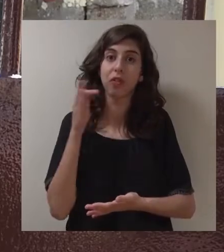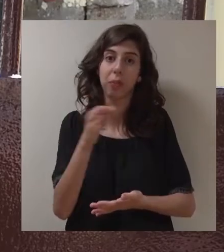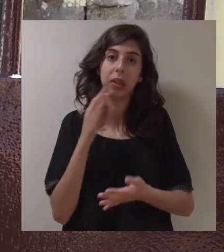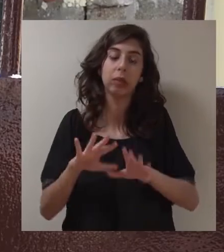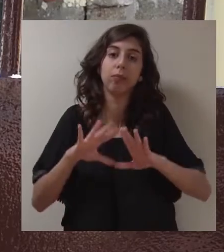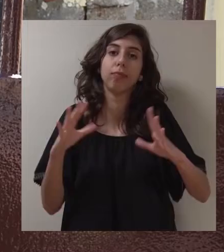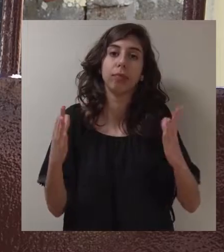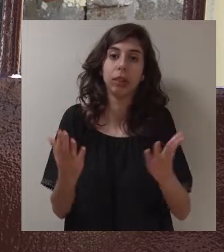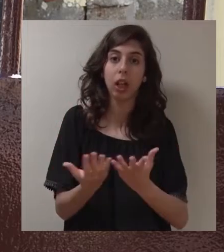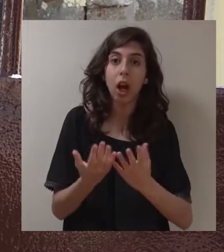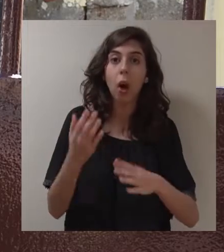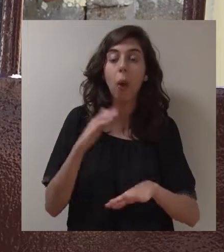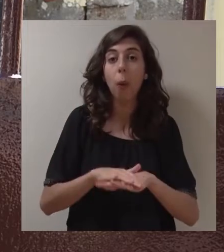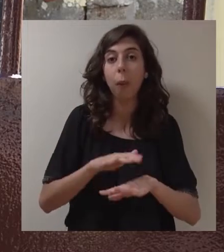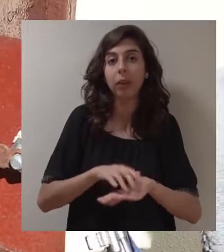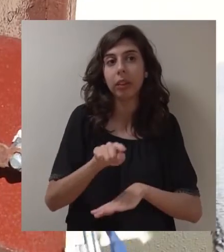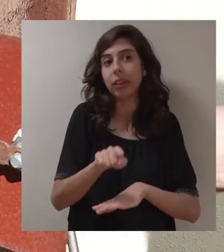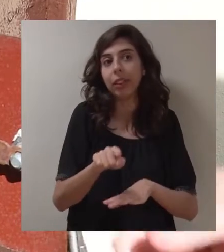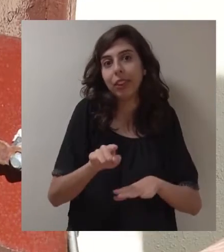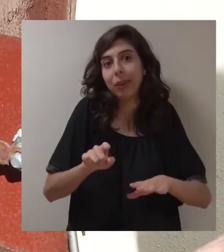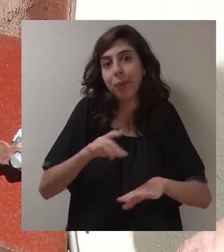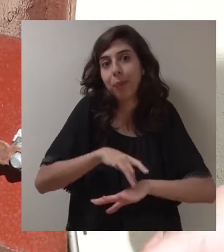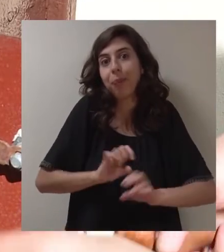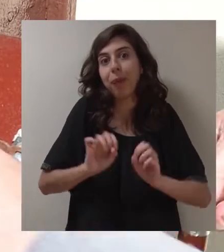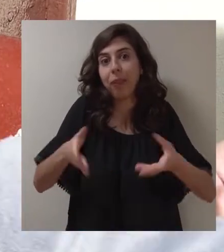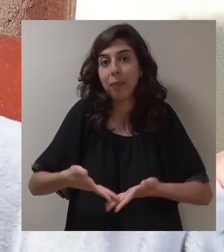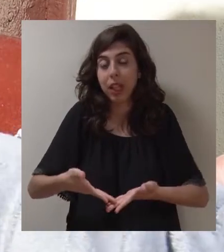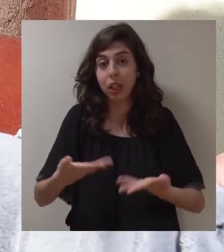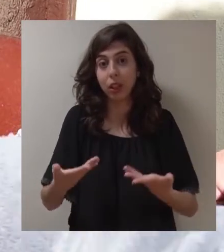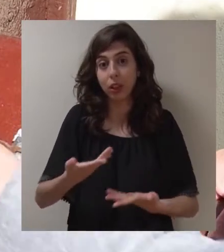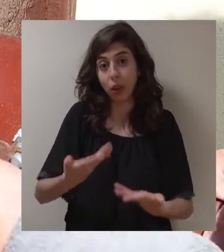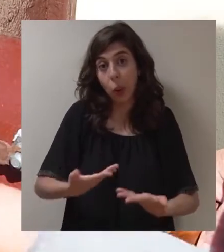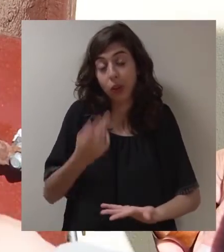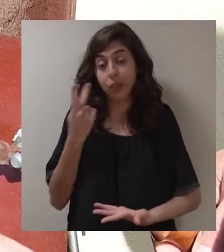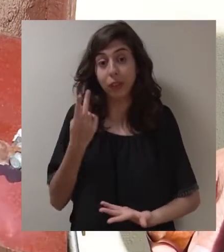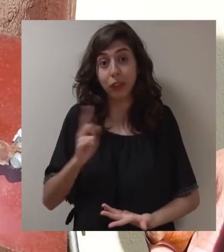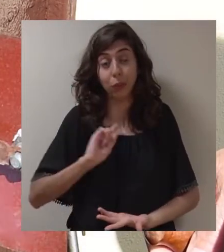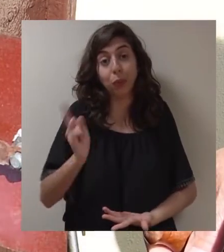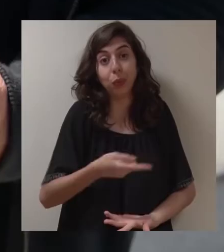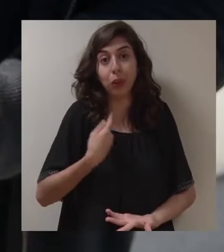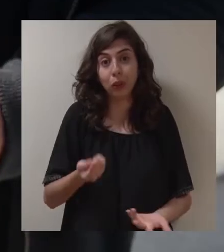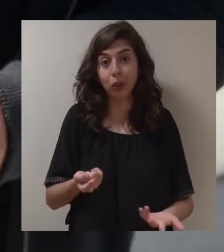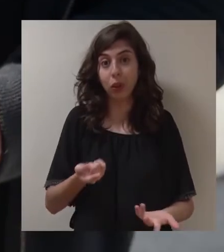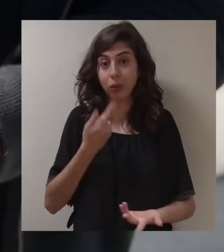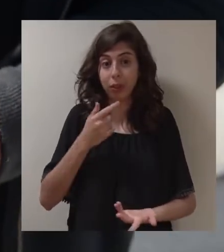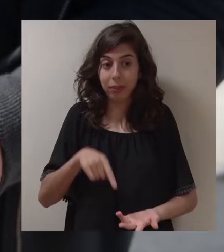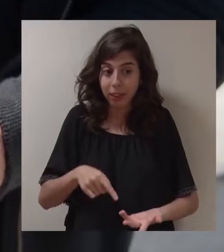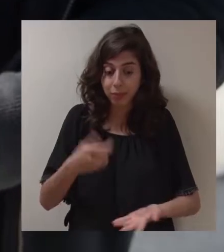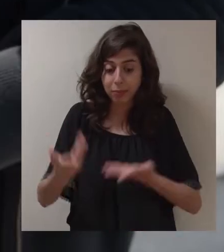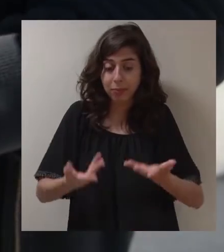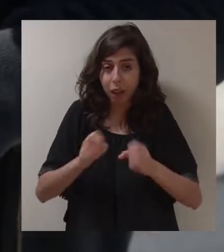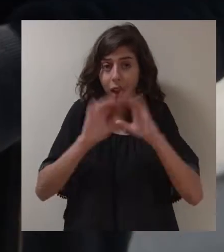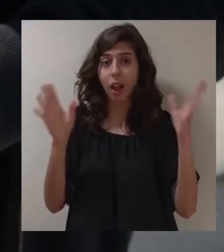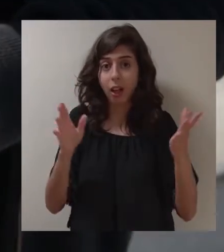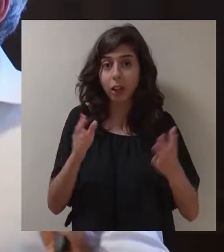instituições e às famílias em geral, fruto deste processo de pandemia que estamos a viver todos. Mais uma vez, a